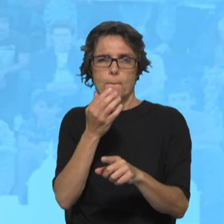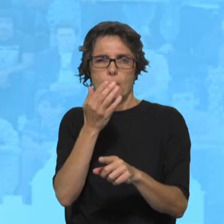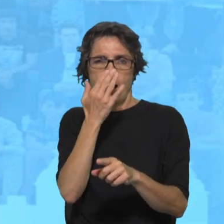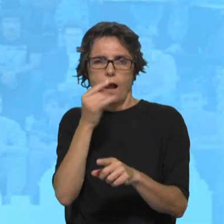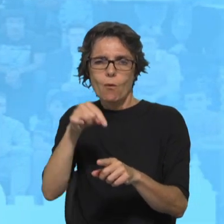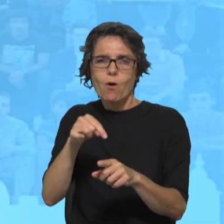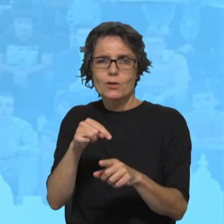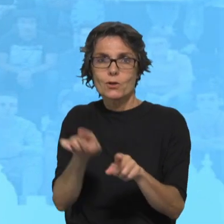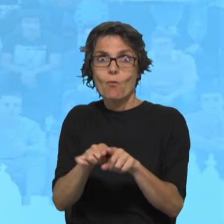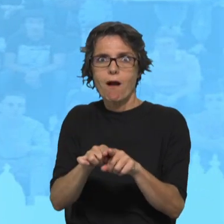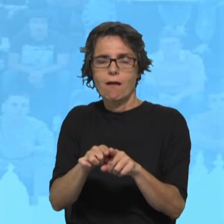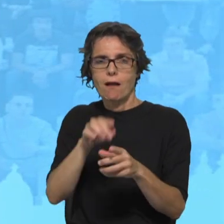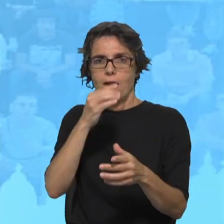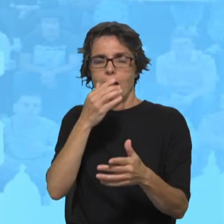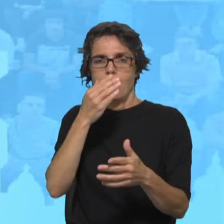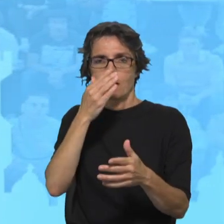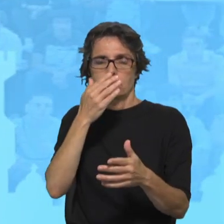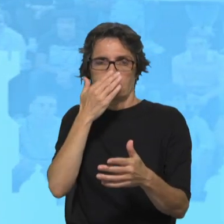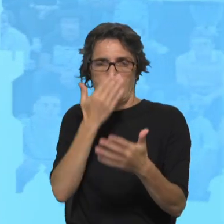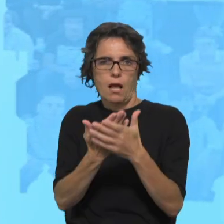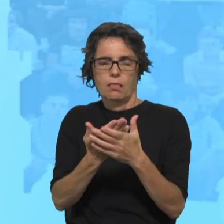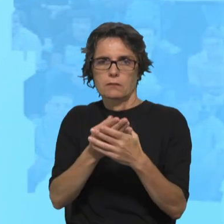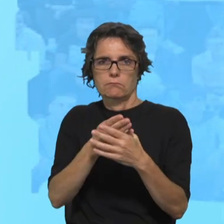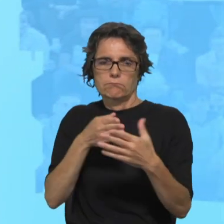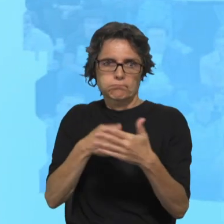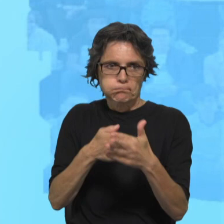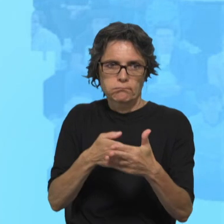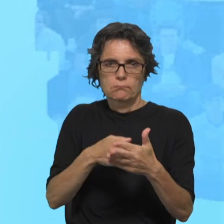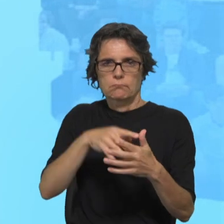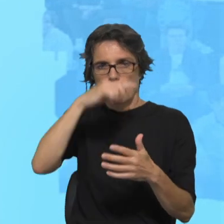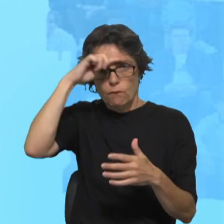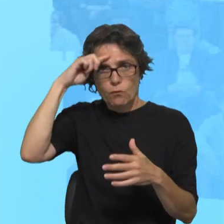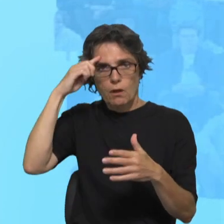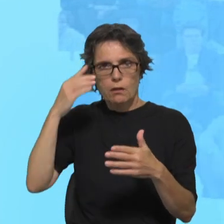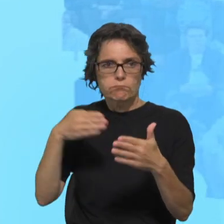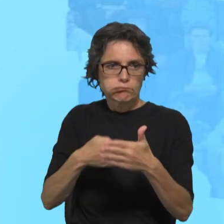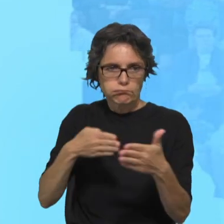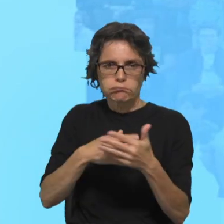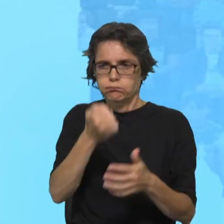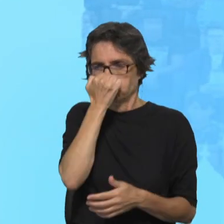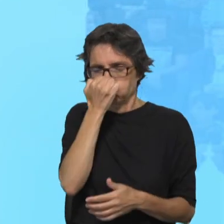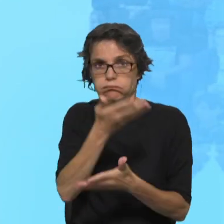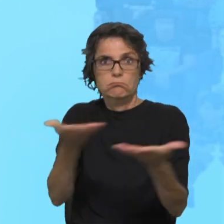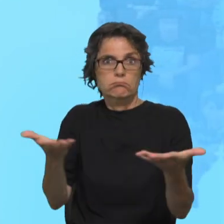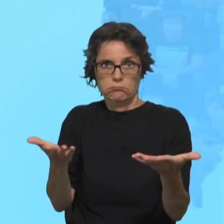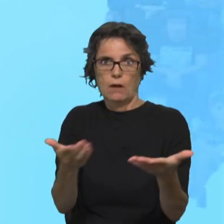é? Exatamente. Às dificuldades que sentimos, às vezes, no caminho que fazemos no cotidiano.